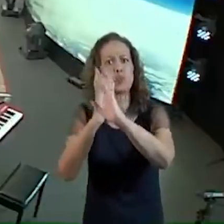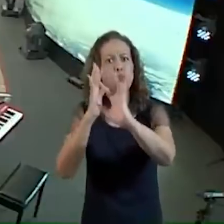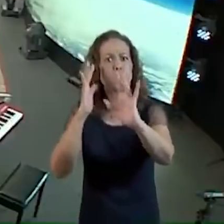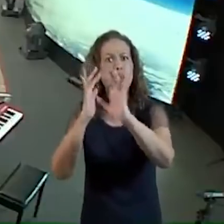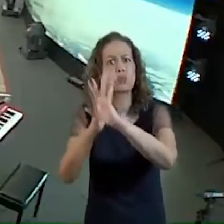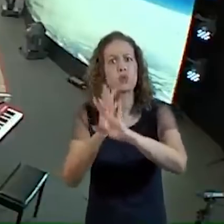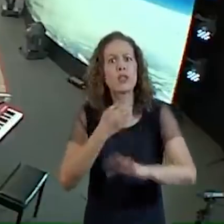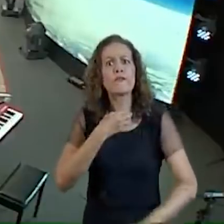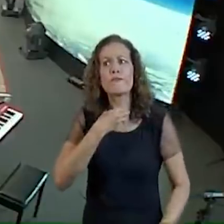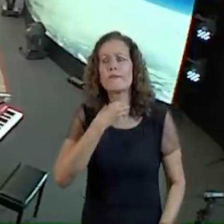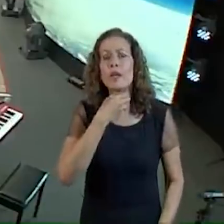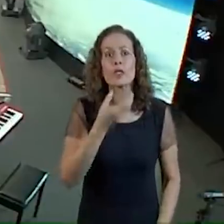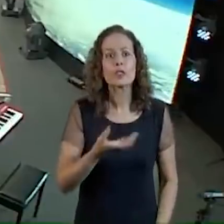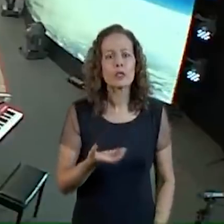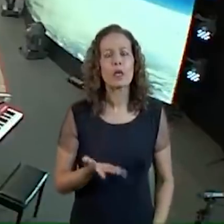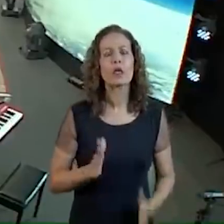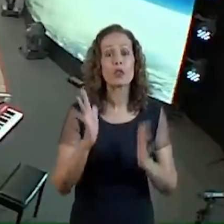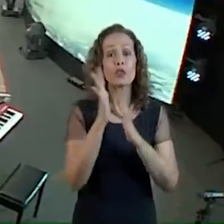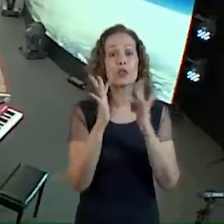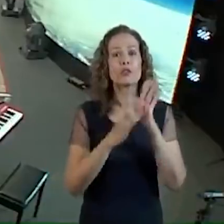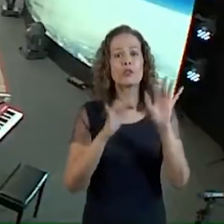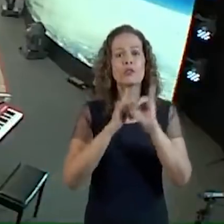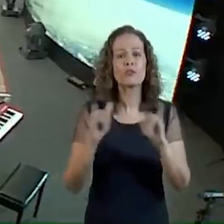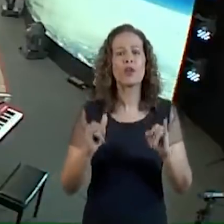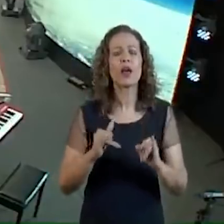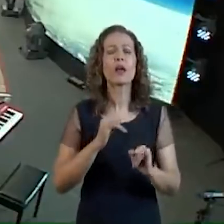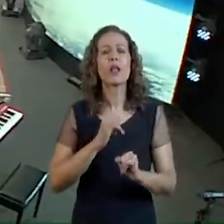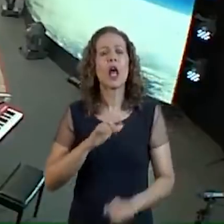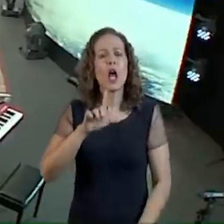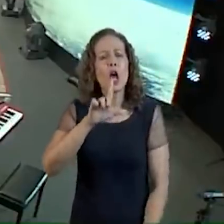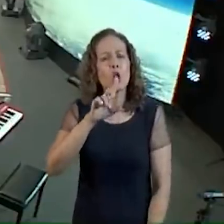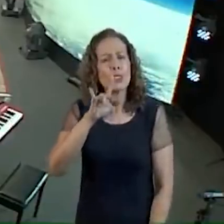Olha como é que Jesus fala com a gente Lucinha